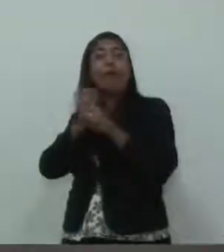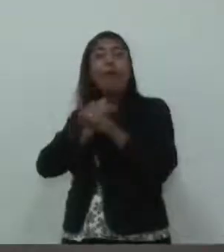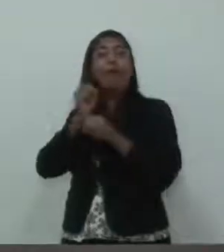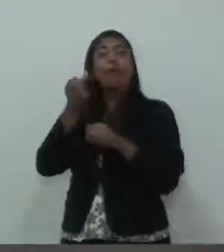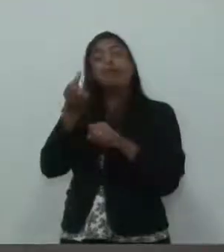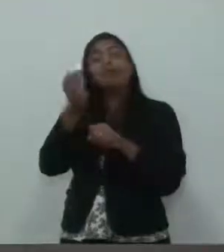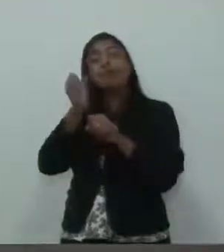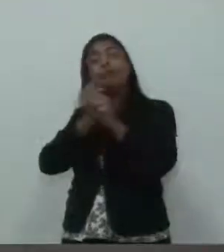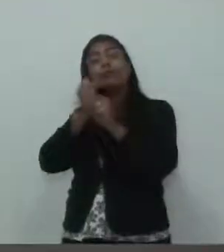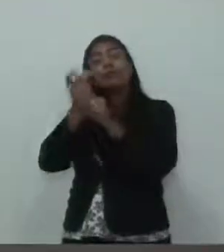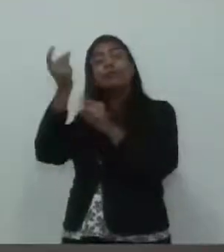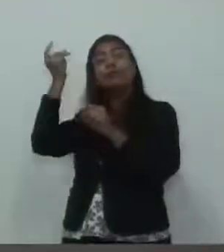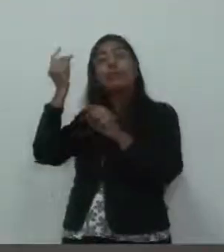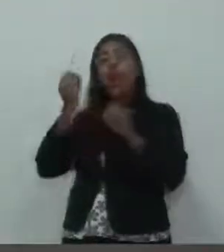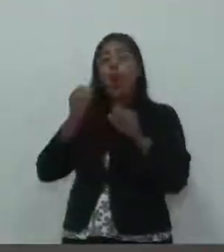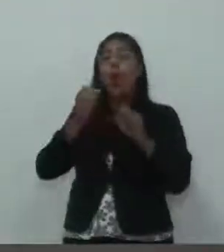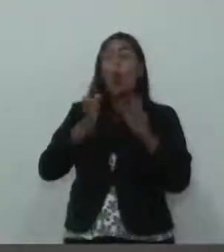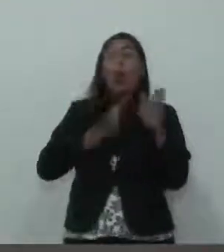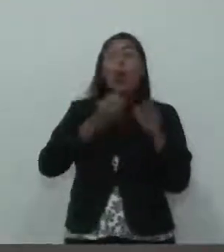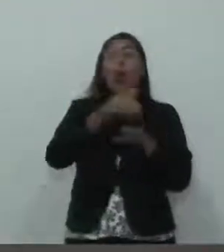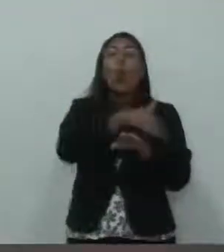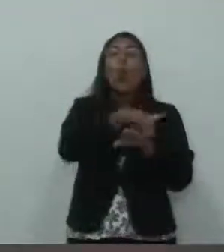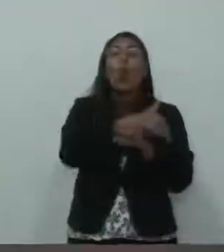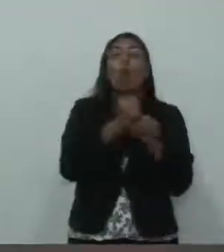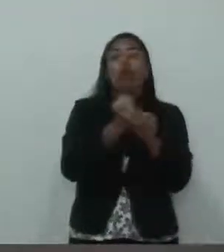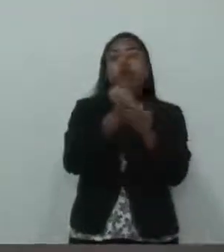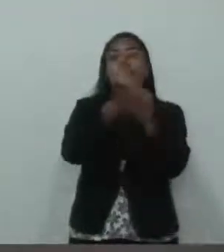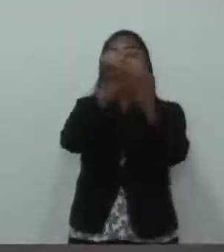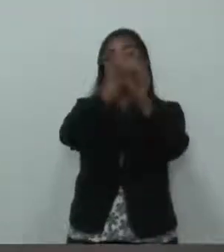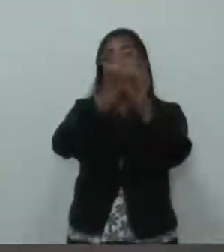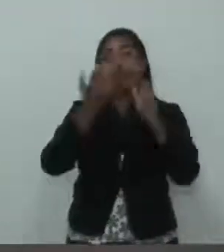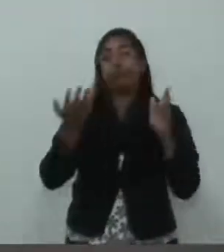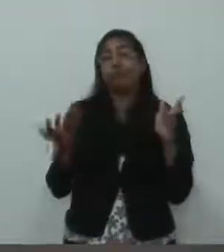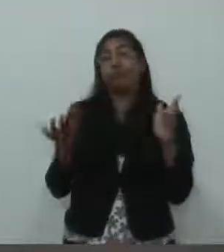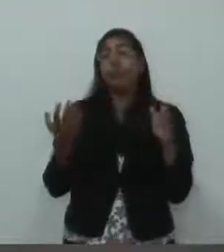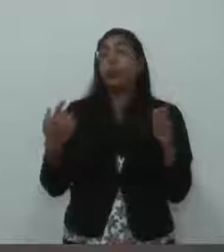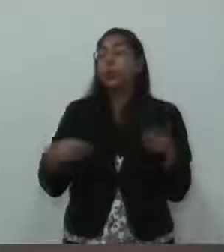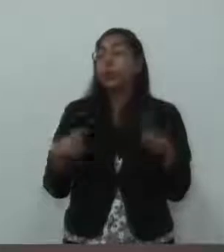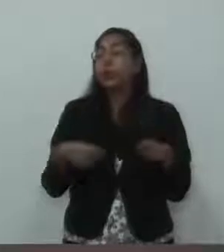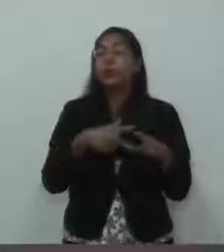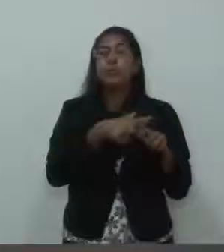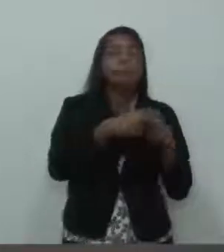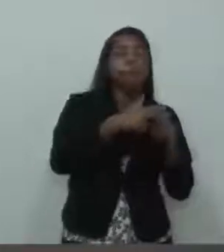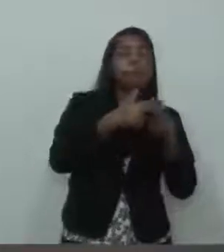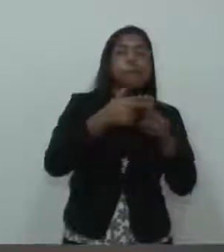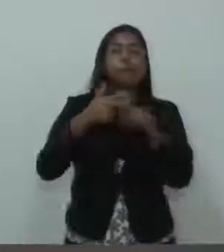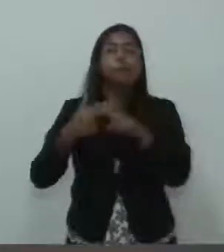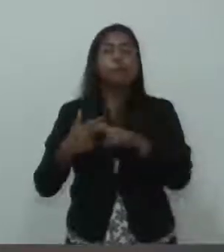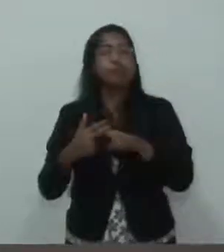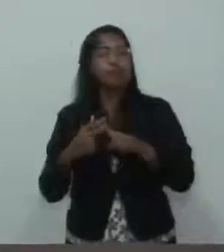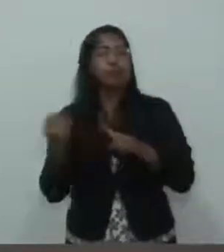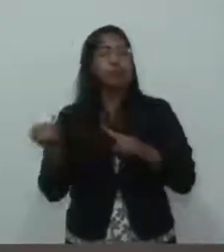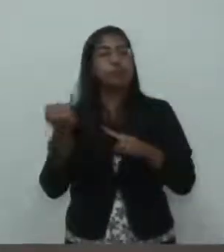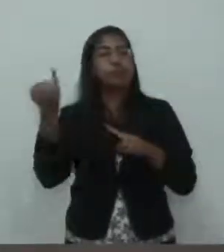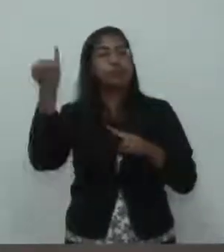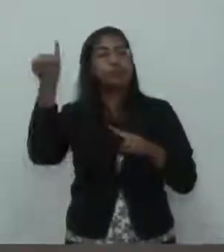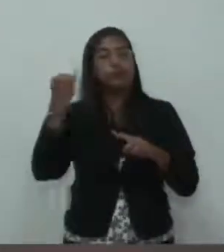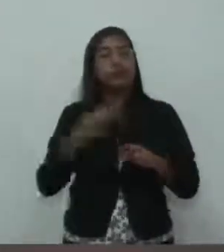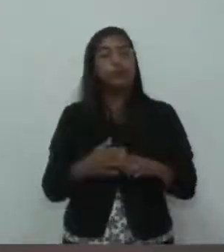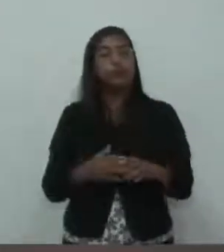A gente, se não consegue consertar alguns aspectos, a gente pode trabalhar para que, no futuro, as coisas,